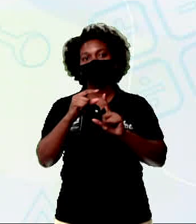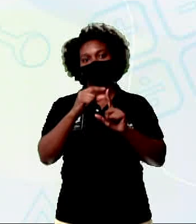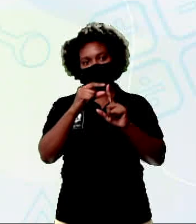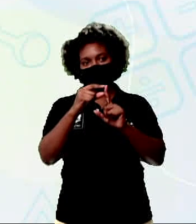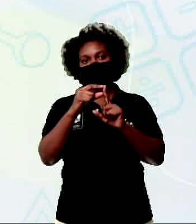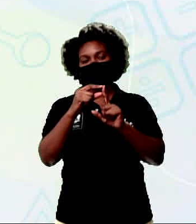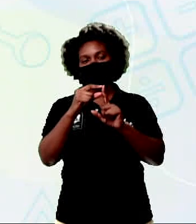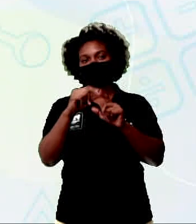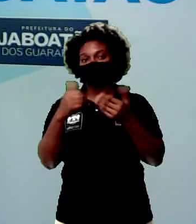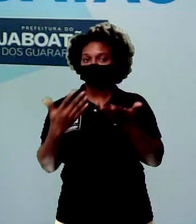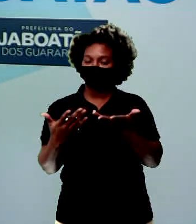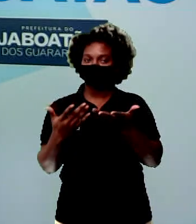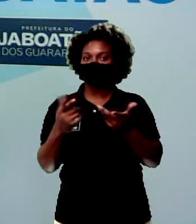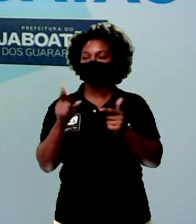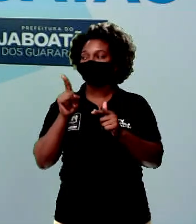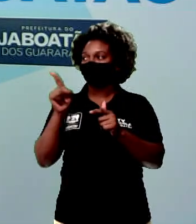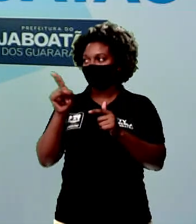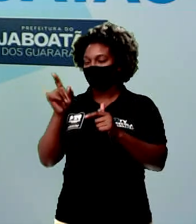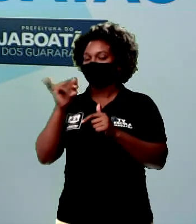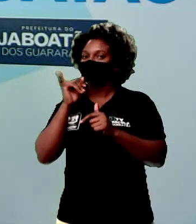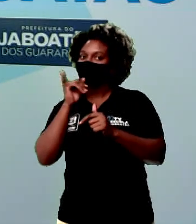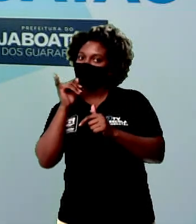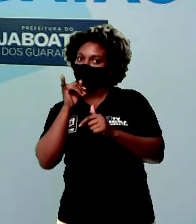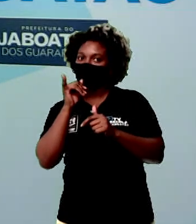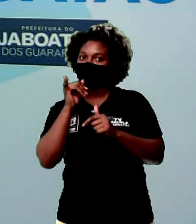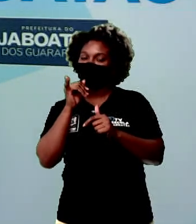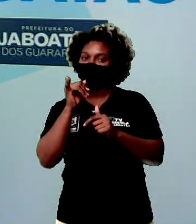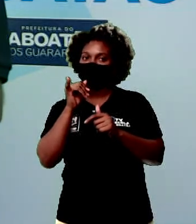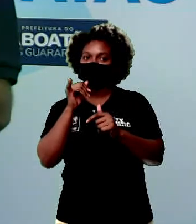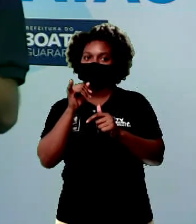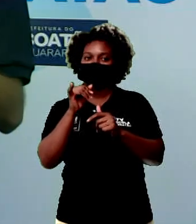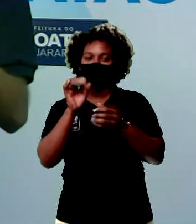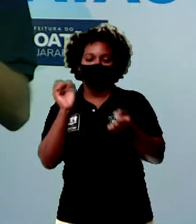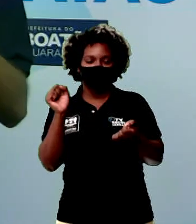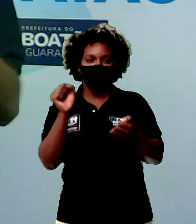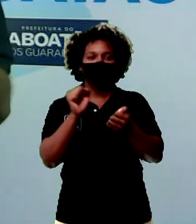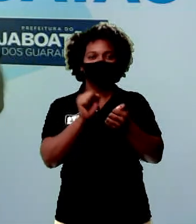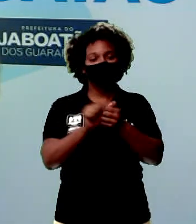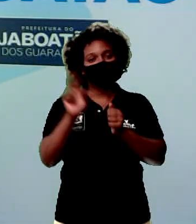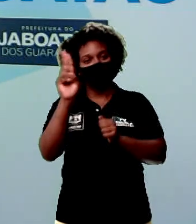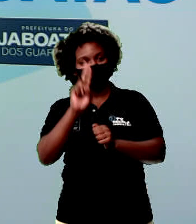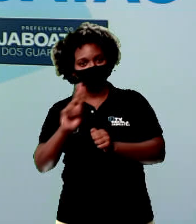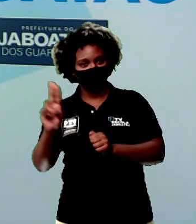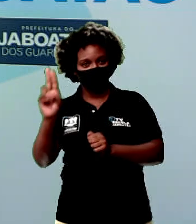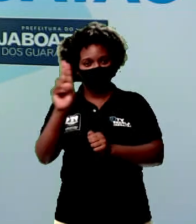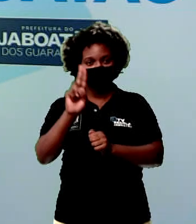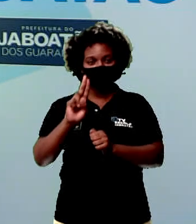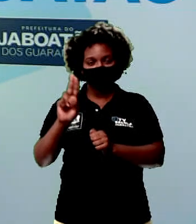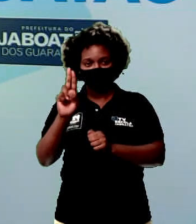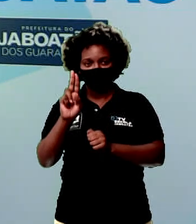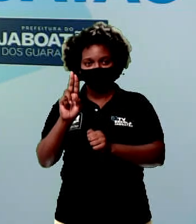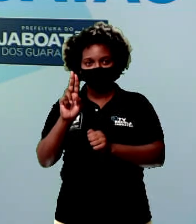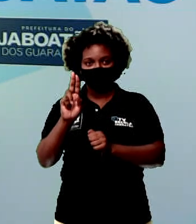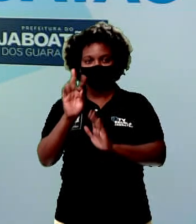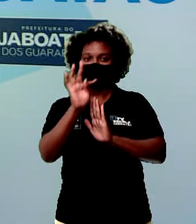Então, isso aqui é um texto híbrido. Ele utiliza o texto não